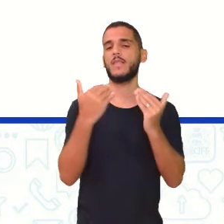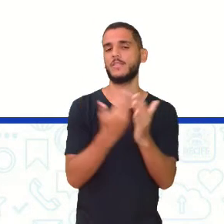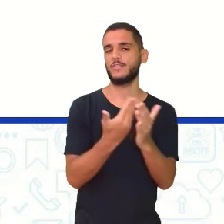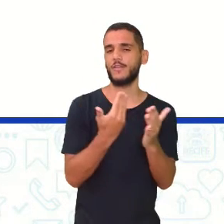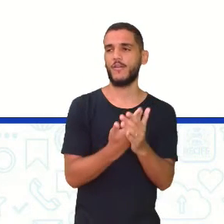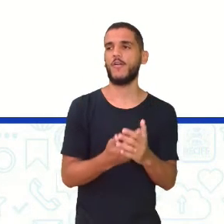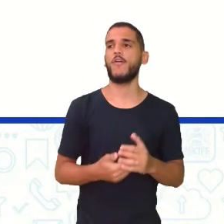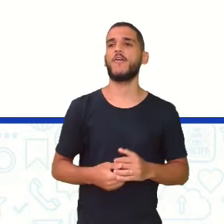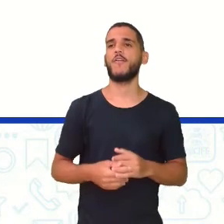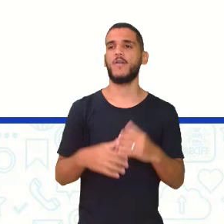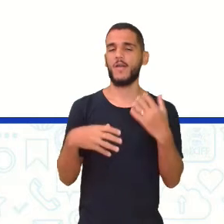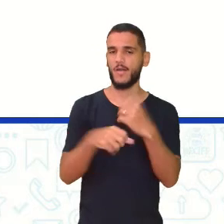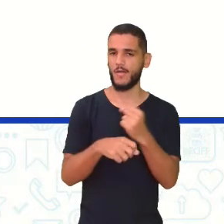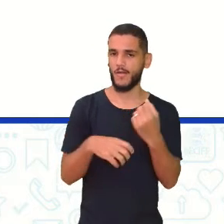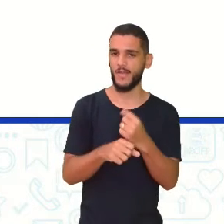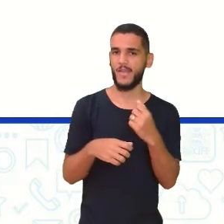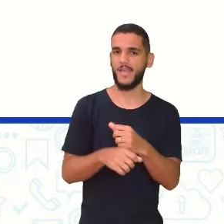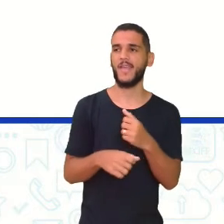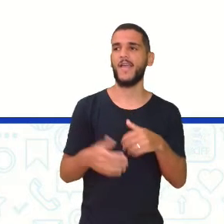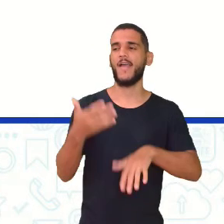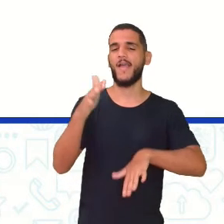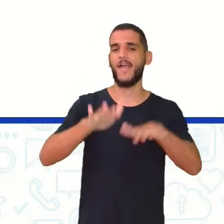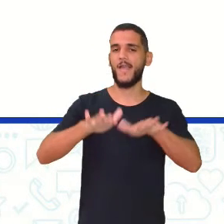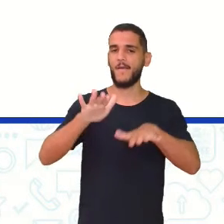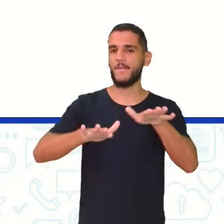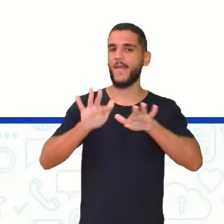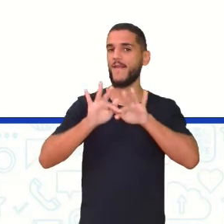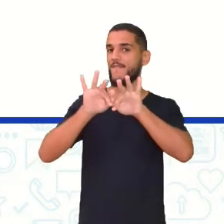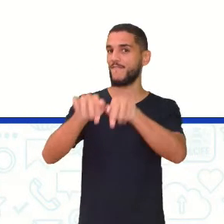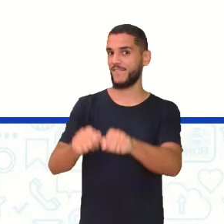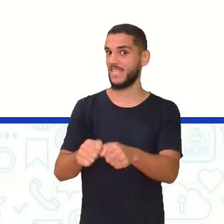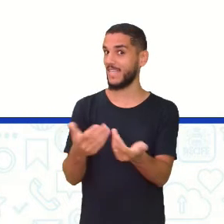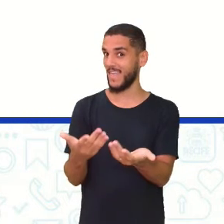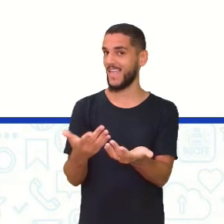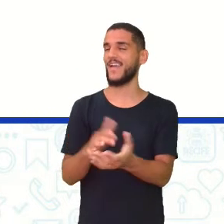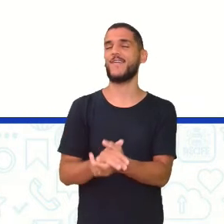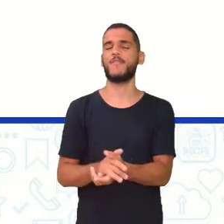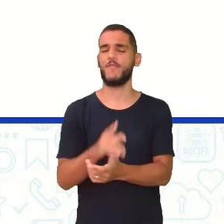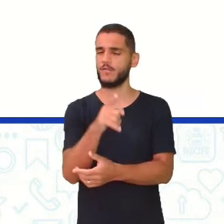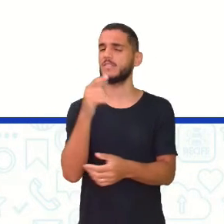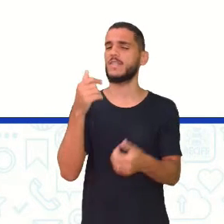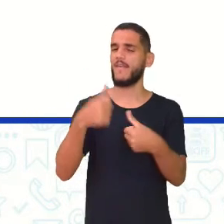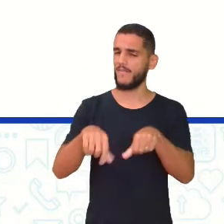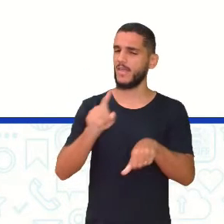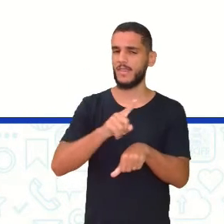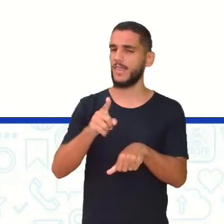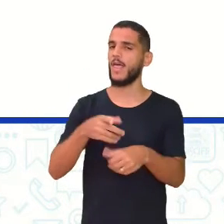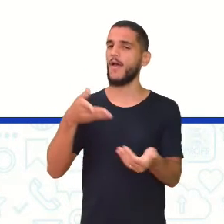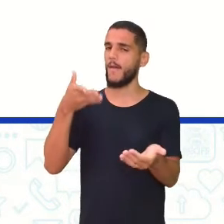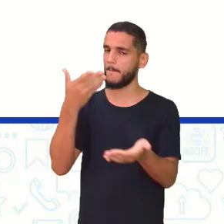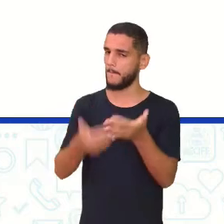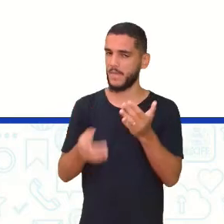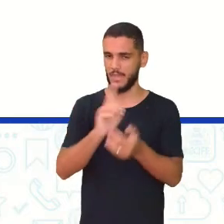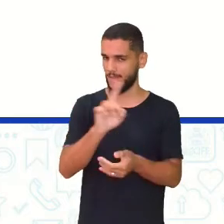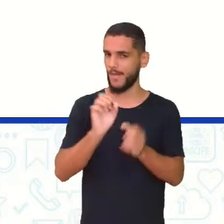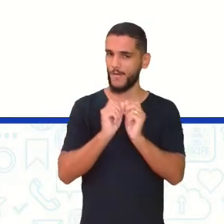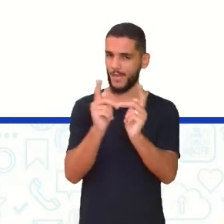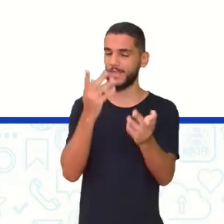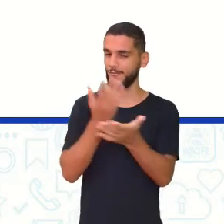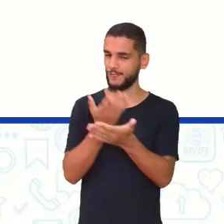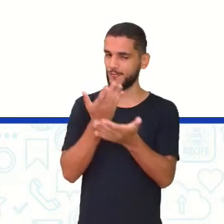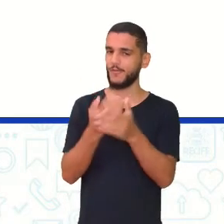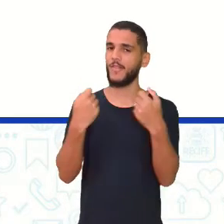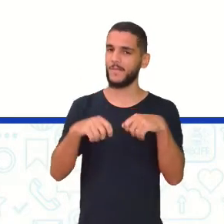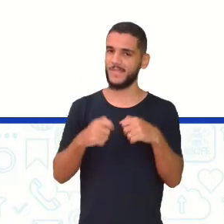Para cálculo Na média final Você não fica na final não Não fica na final não Olha lá Estuda aí para tirar nota boa Dos